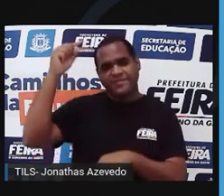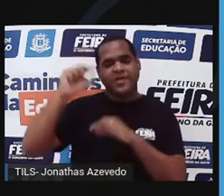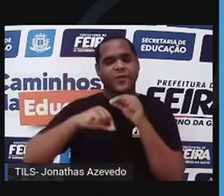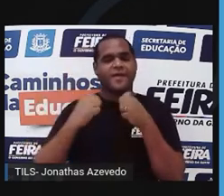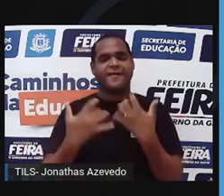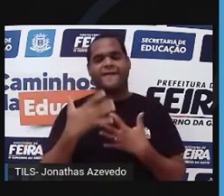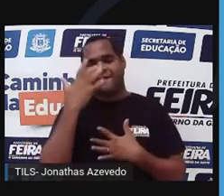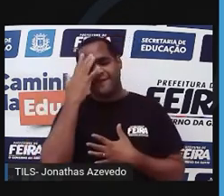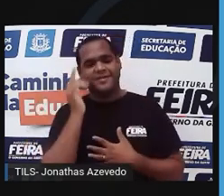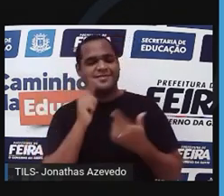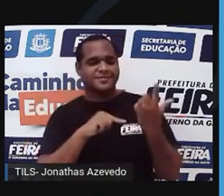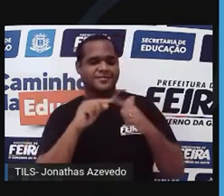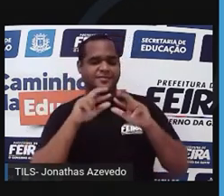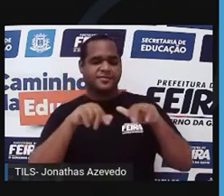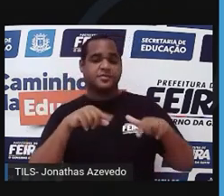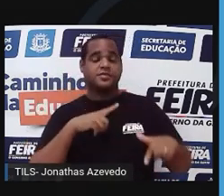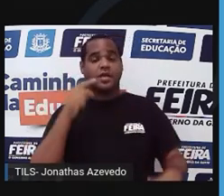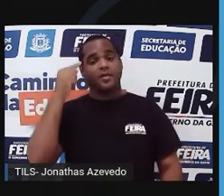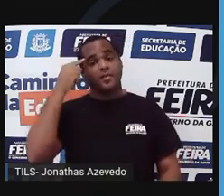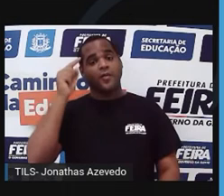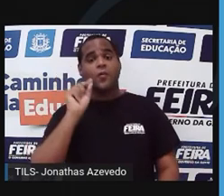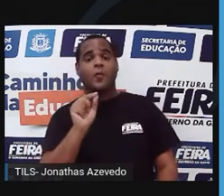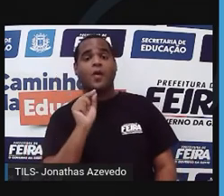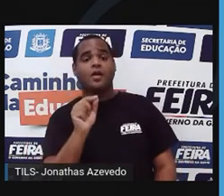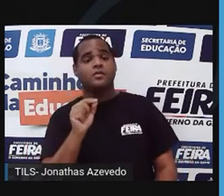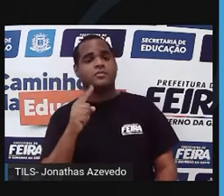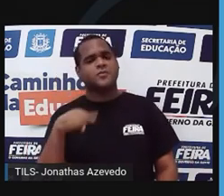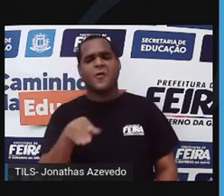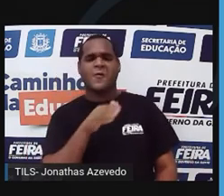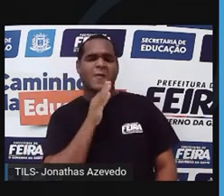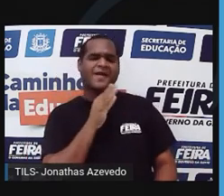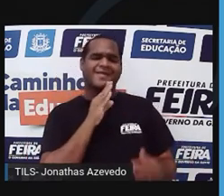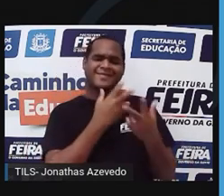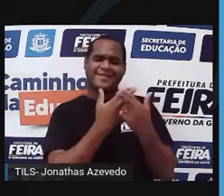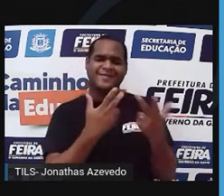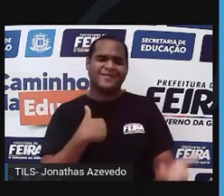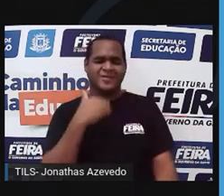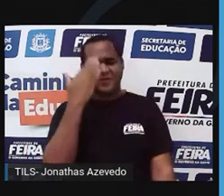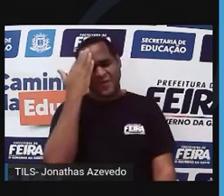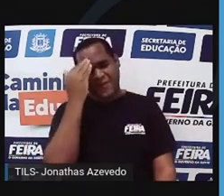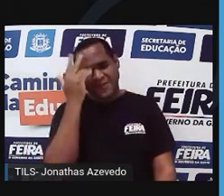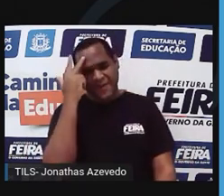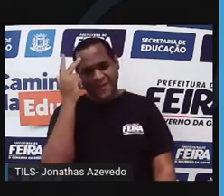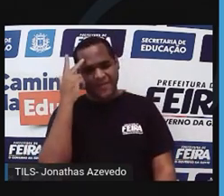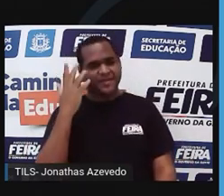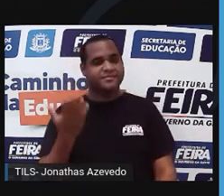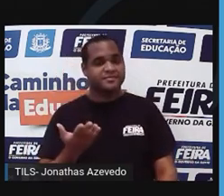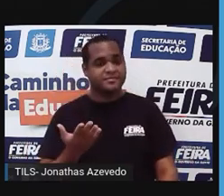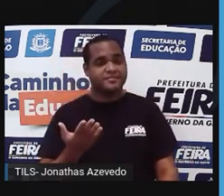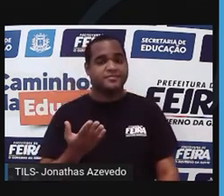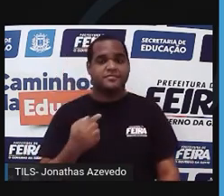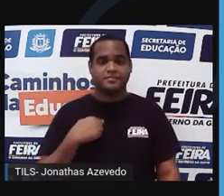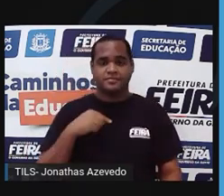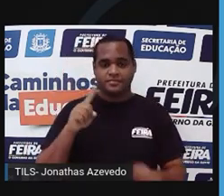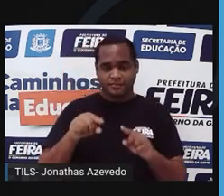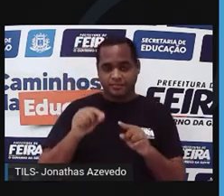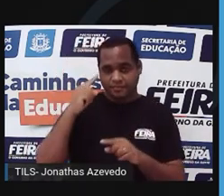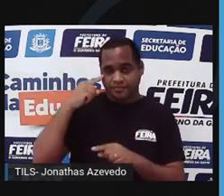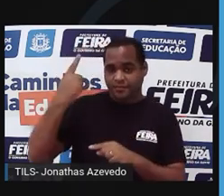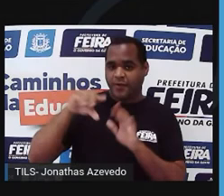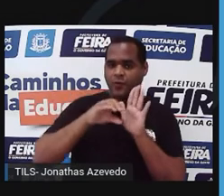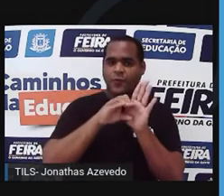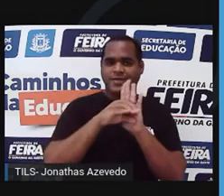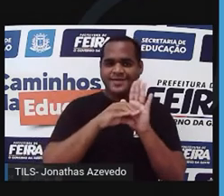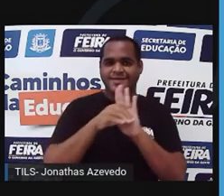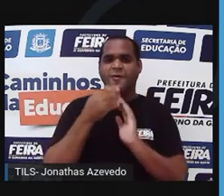fáceis de serem entendidas, que caíram no senso comum e ainda são muito utilizadas. Então, um dos primeiros conceitos